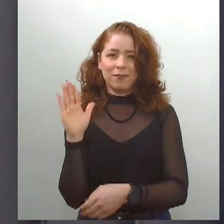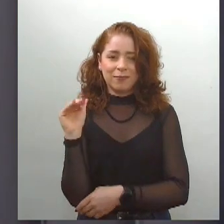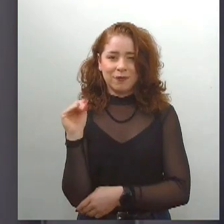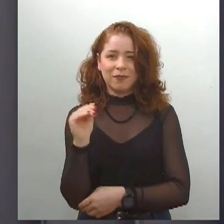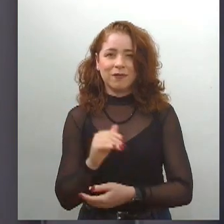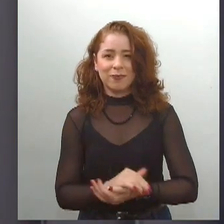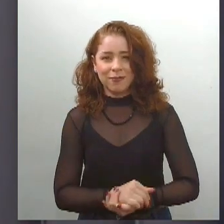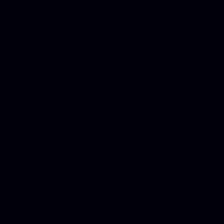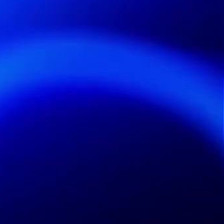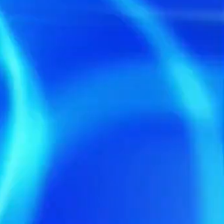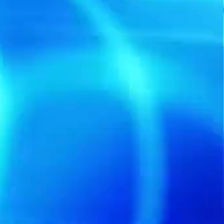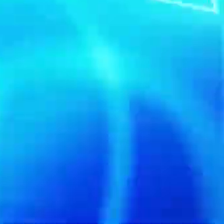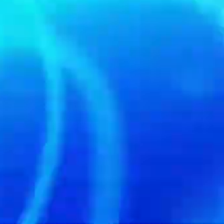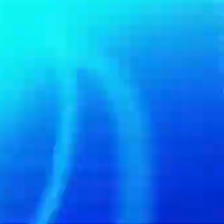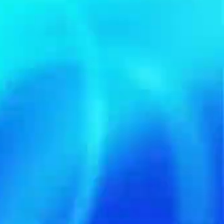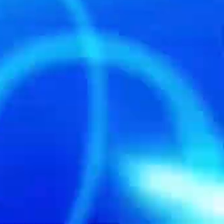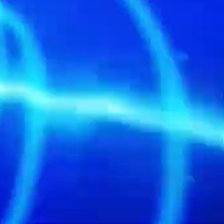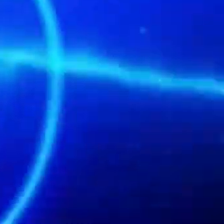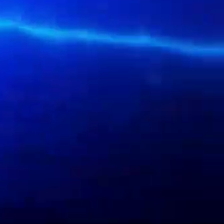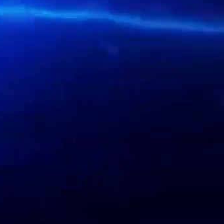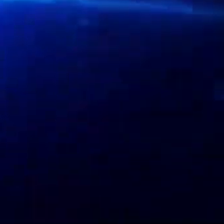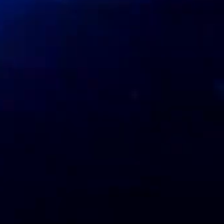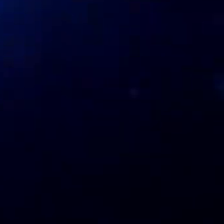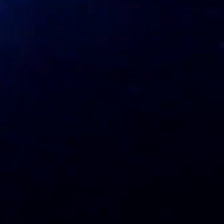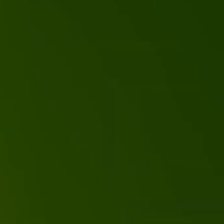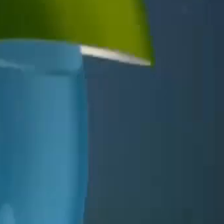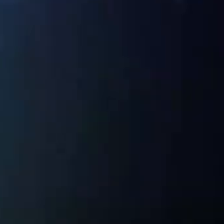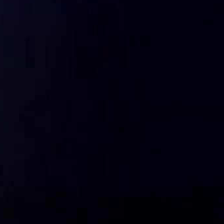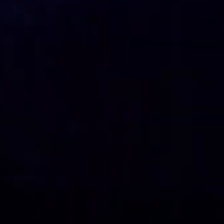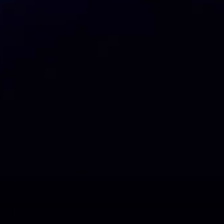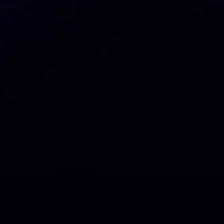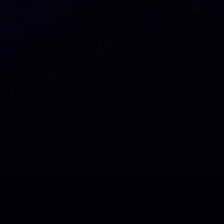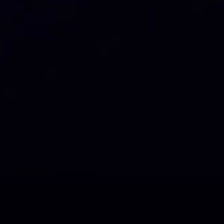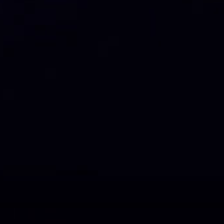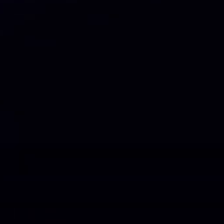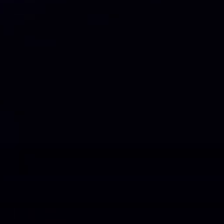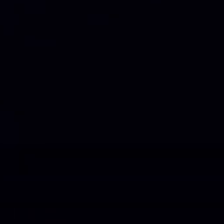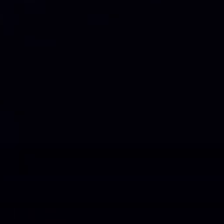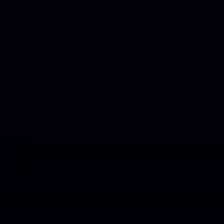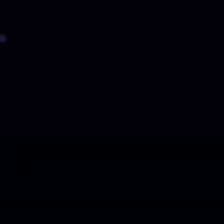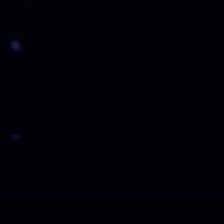Quintena Coelho